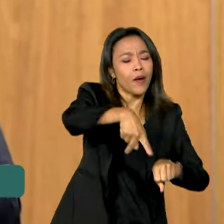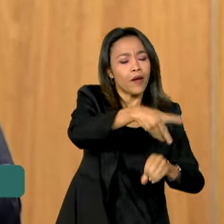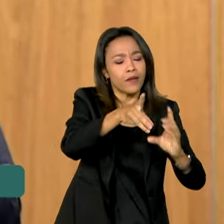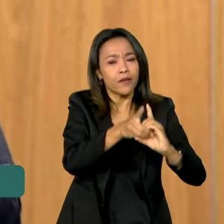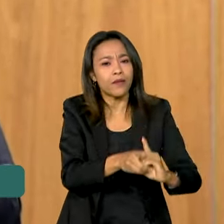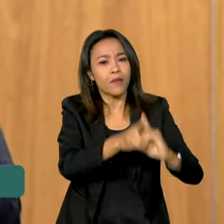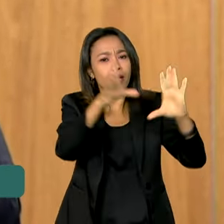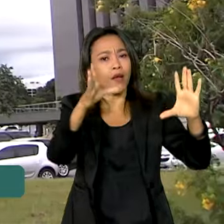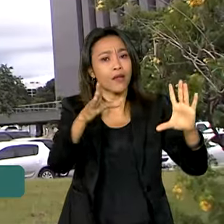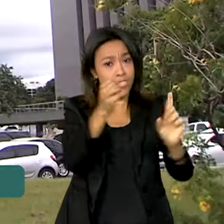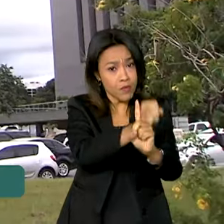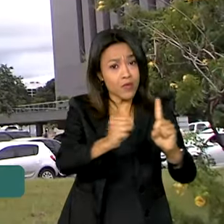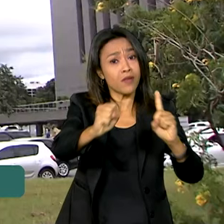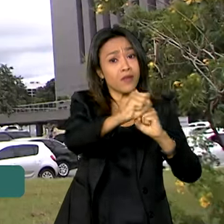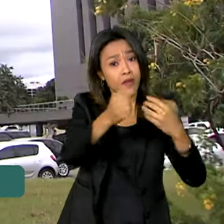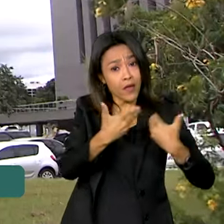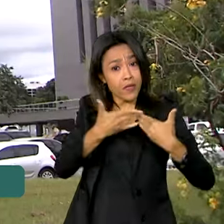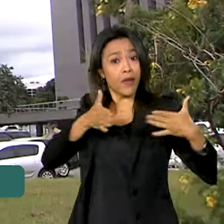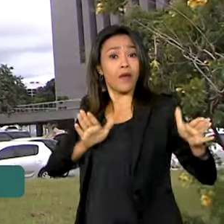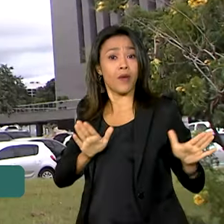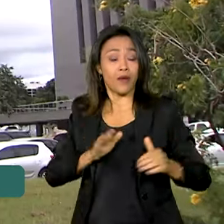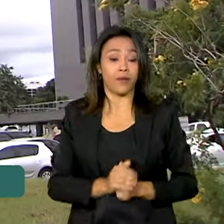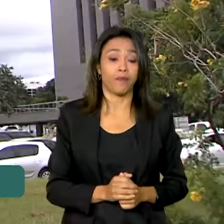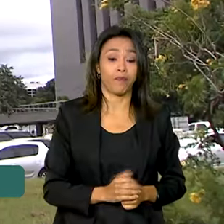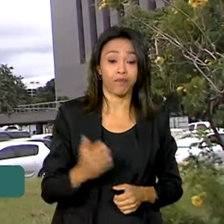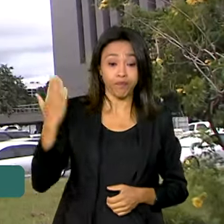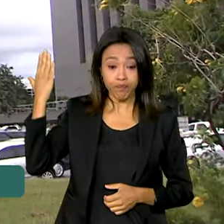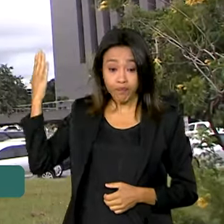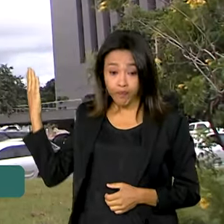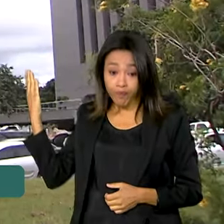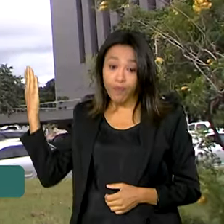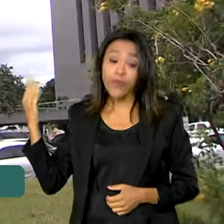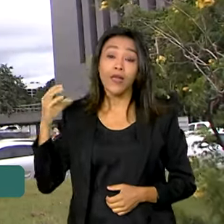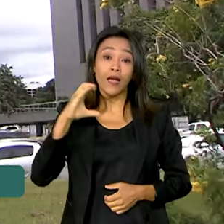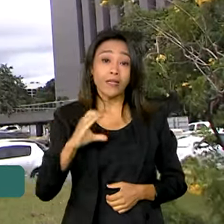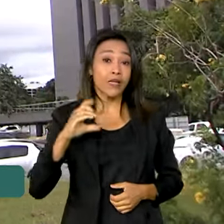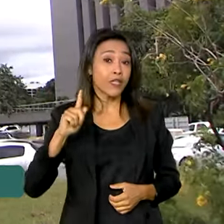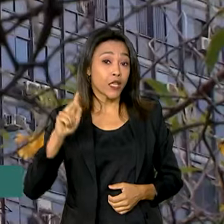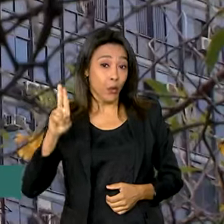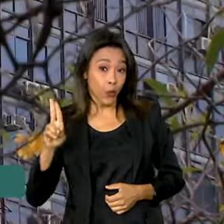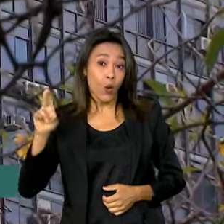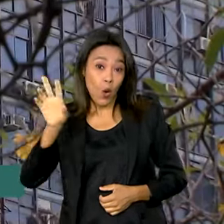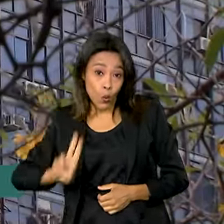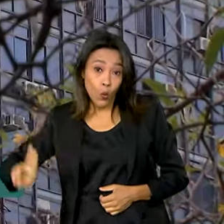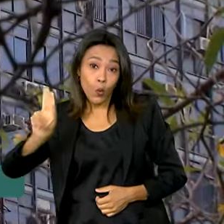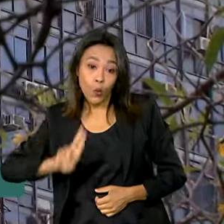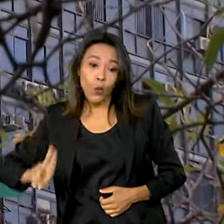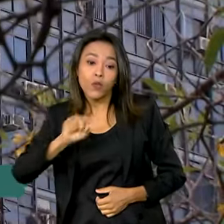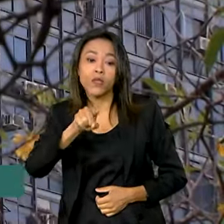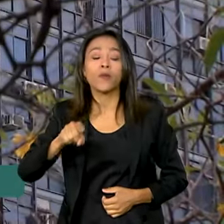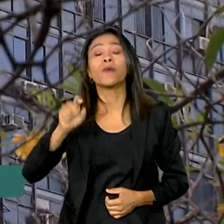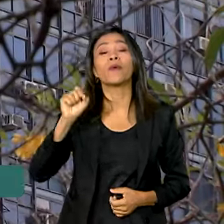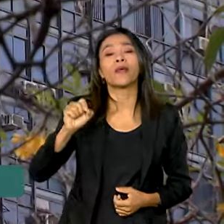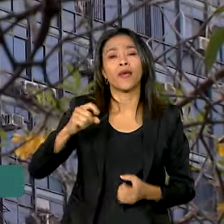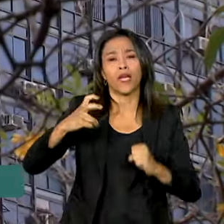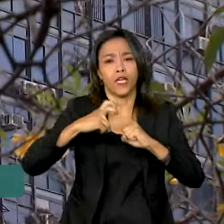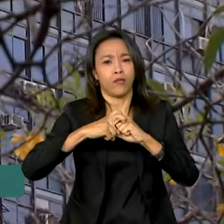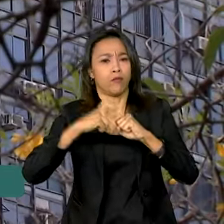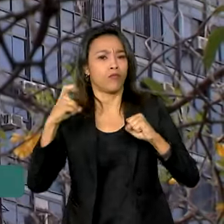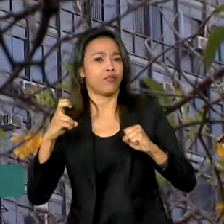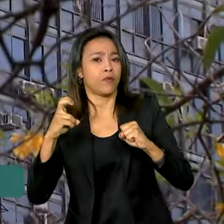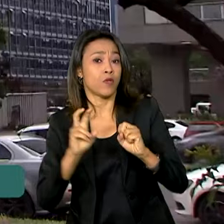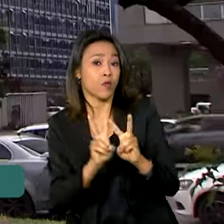de uma sociedade aberta. A CGU também usa, em fase de testes, uma ferramenta com inteligência artificial para tratamento